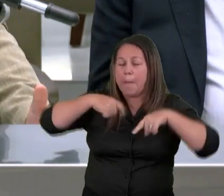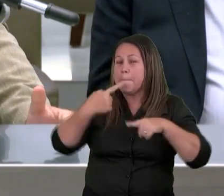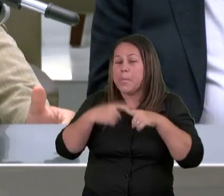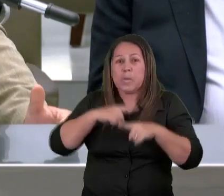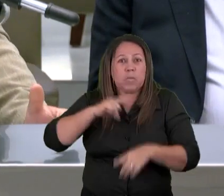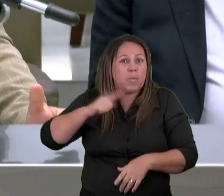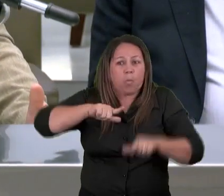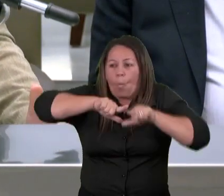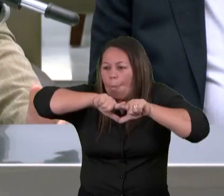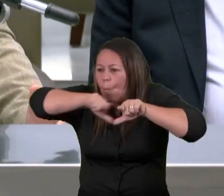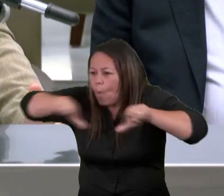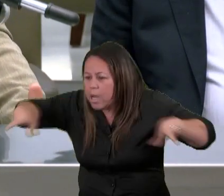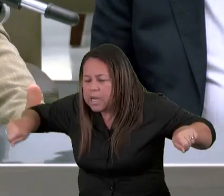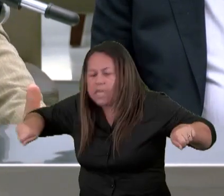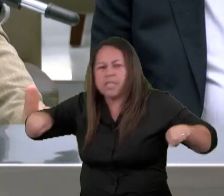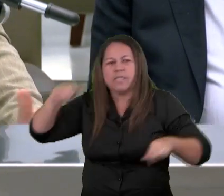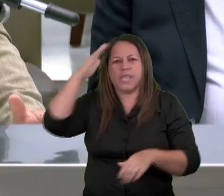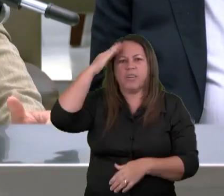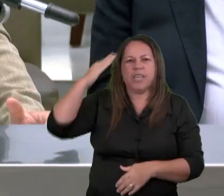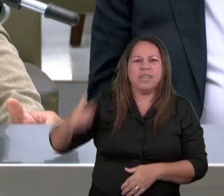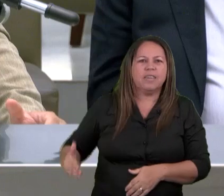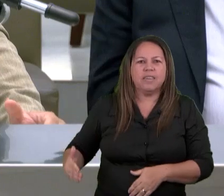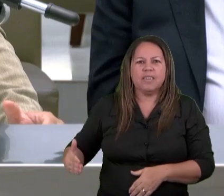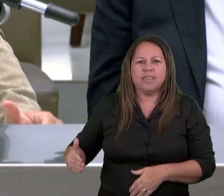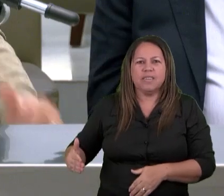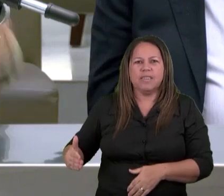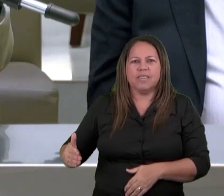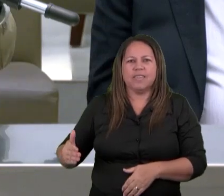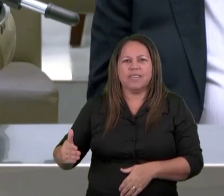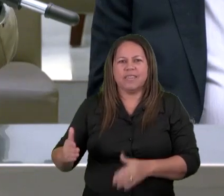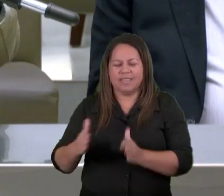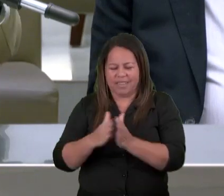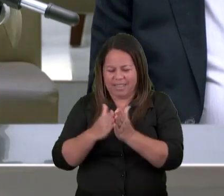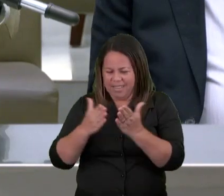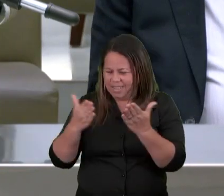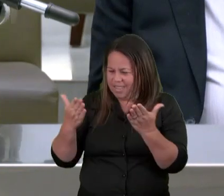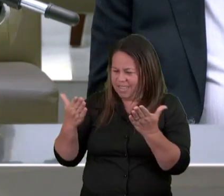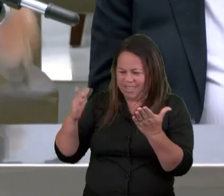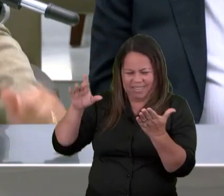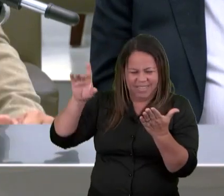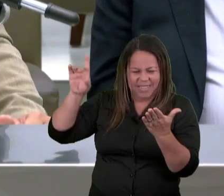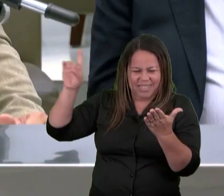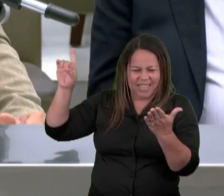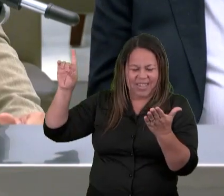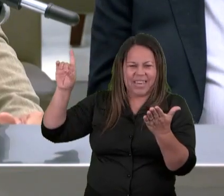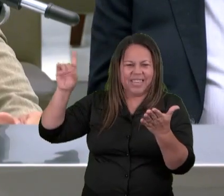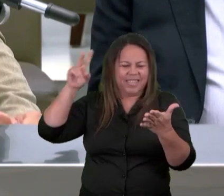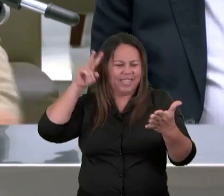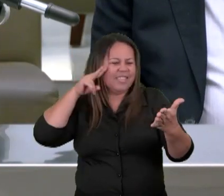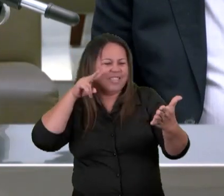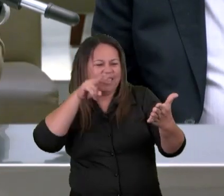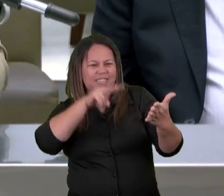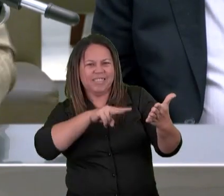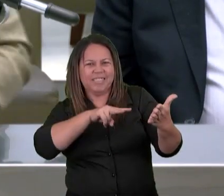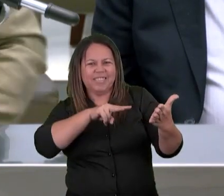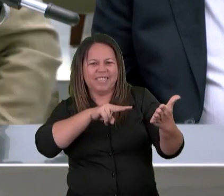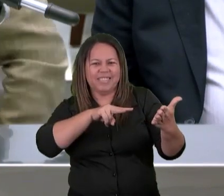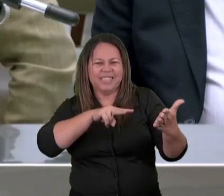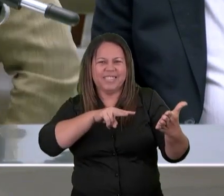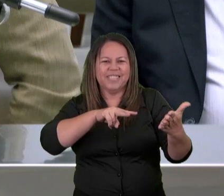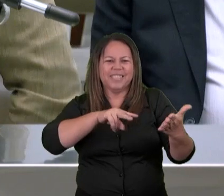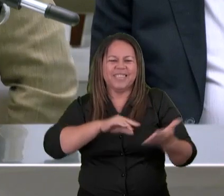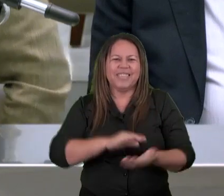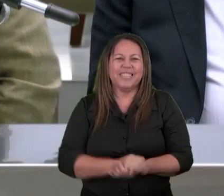ninguém digno de abrir o livro Nem sequer olhar para ele Quando lemos o